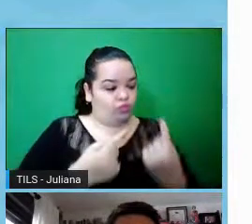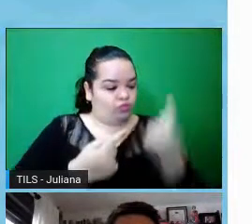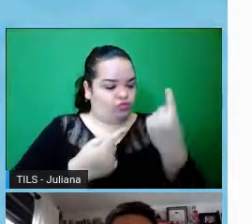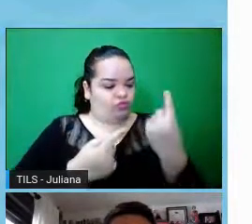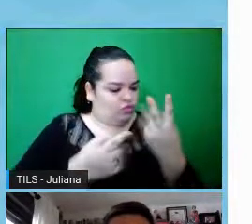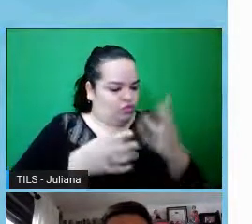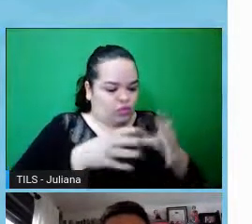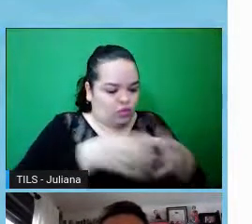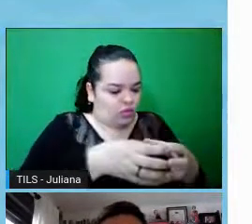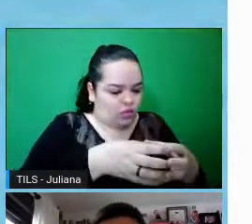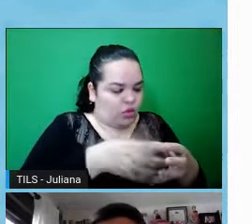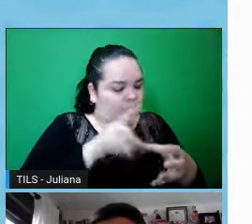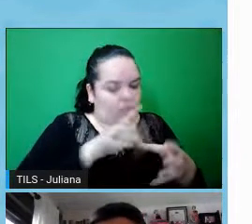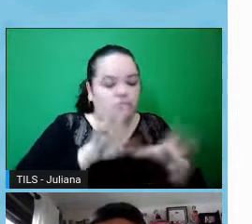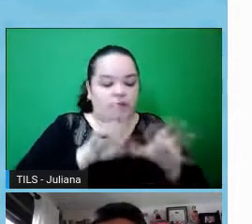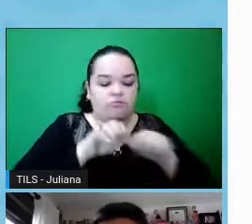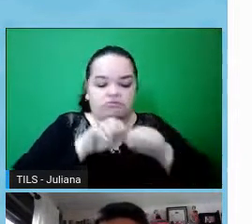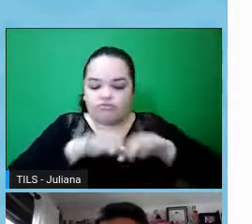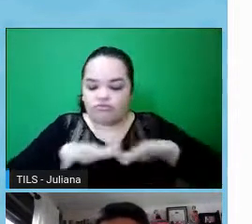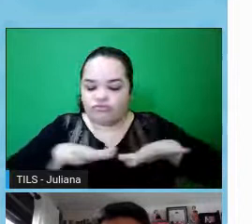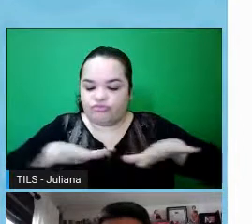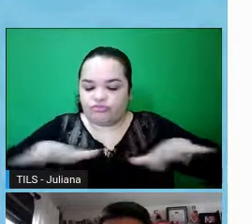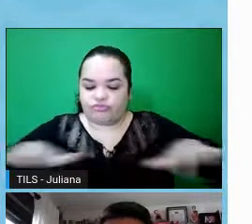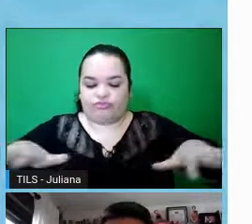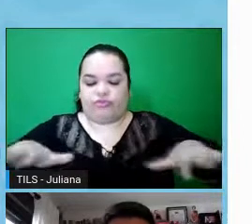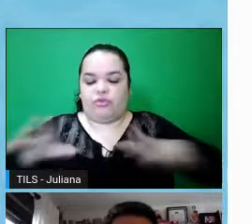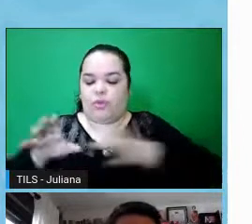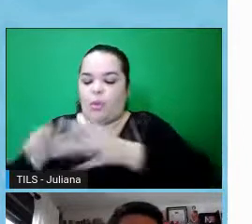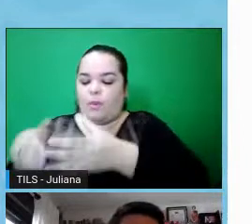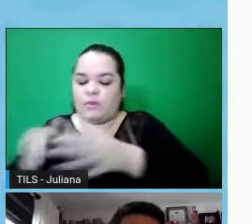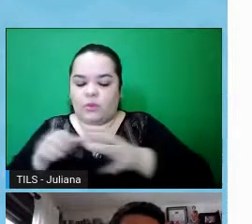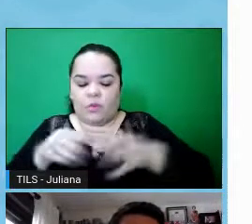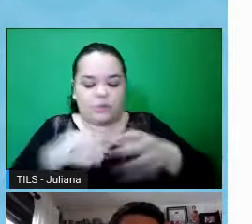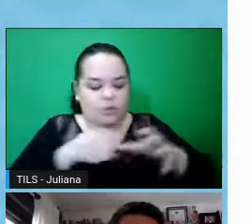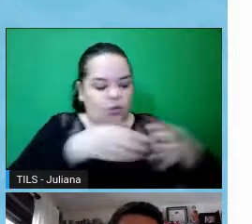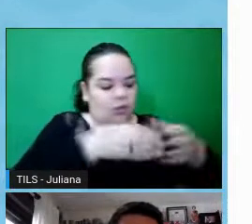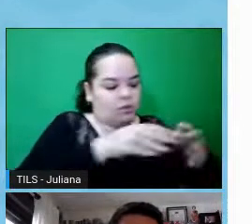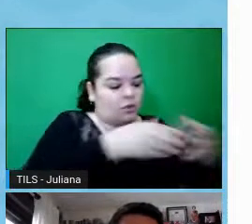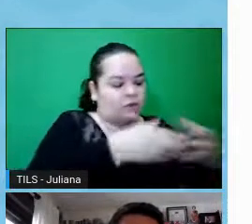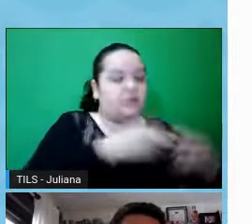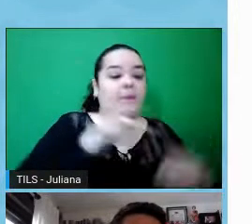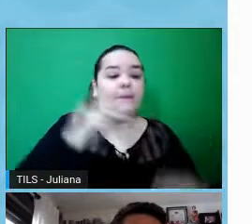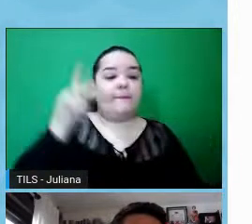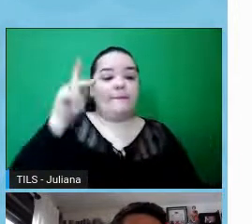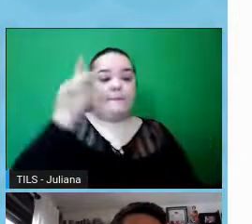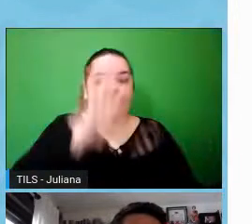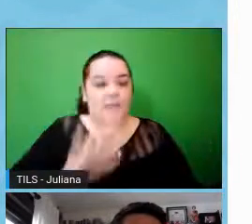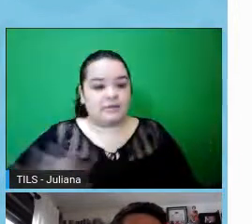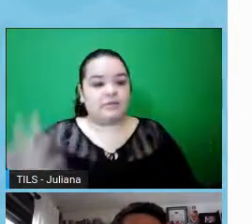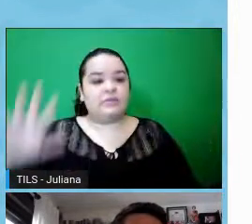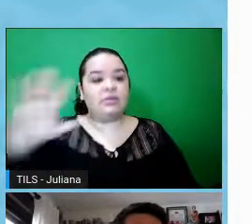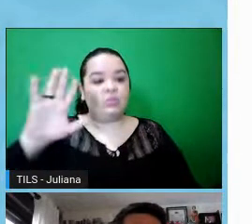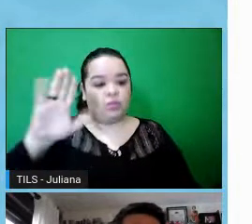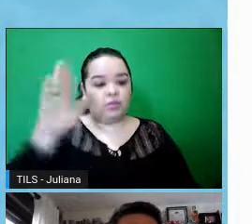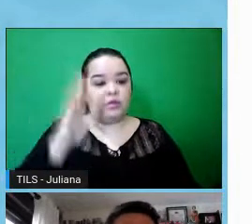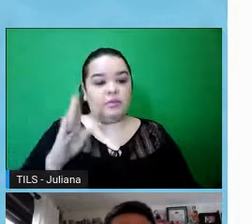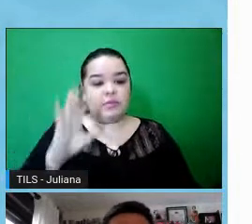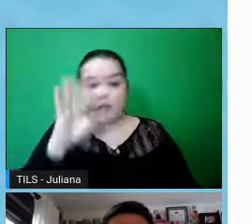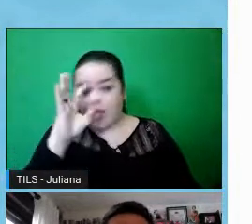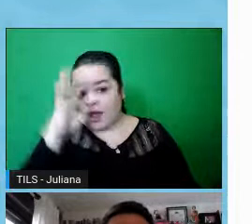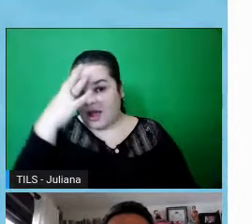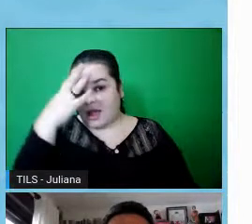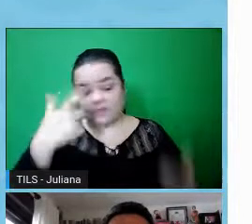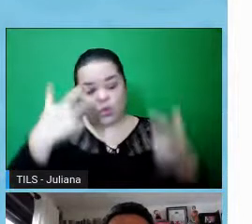gente tem hoje uma série de comitês de ética em pesquisa distribuídos pelo país, né, e a maioria das decisões, ela se dá em âmbito